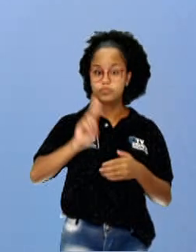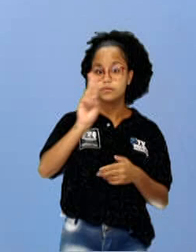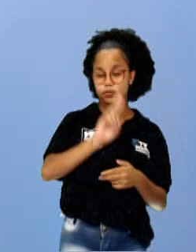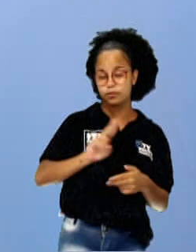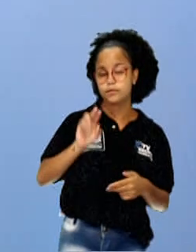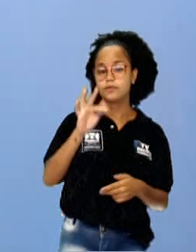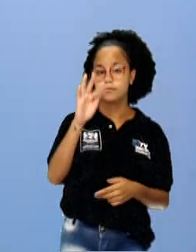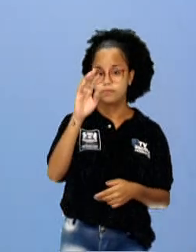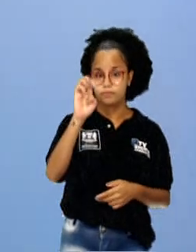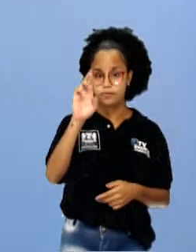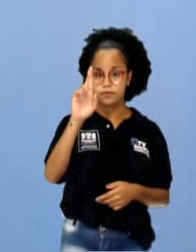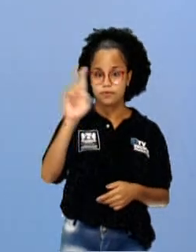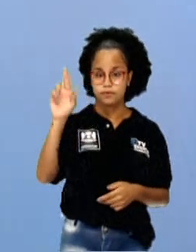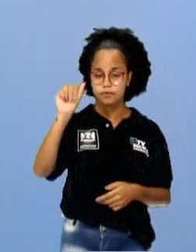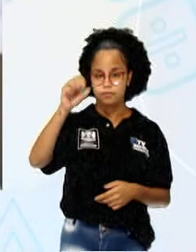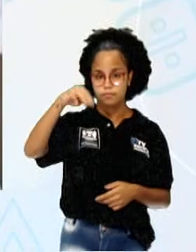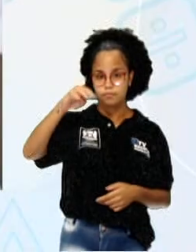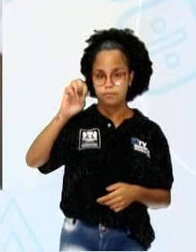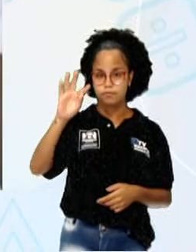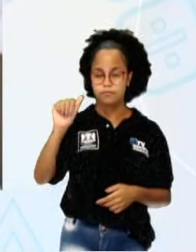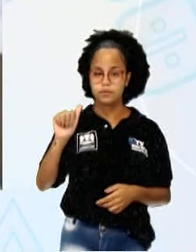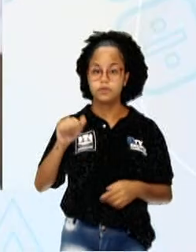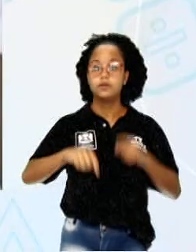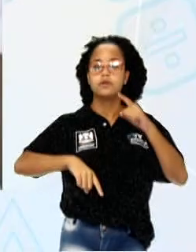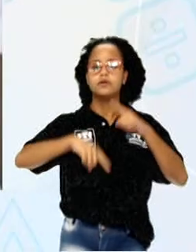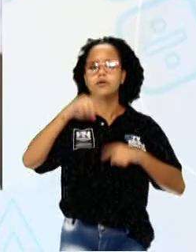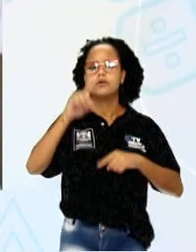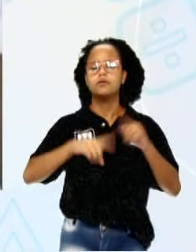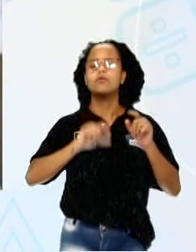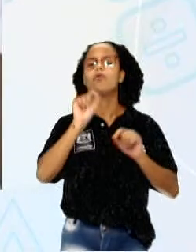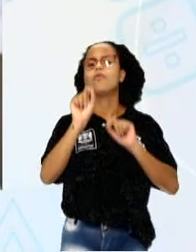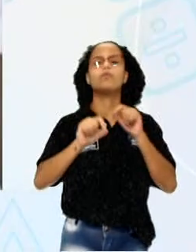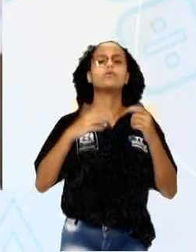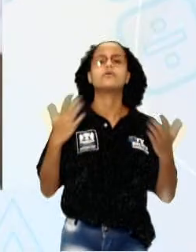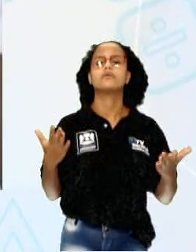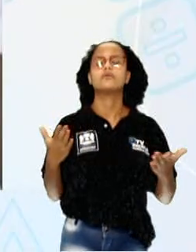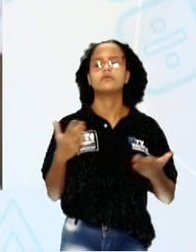instrumento que eu uso para fazer. E a matéria aí? Seria o quê?